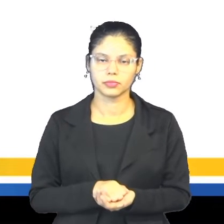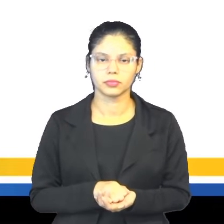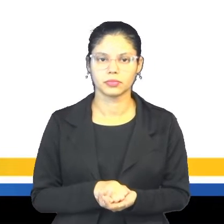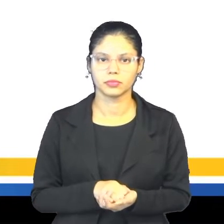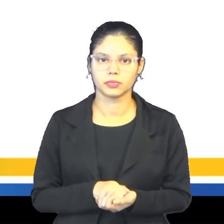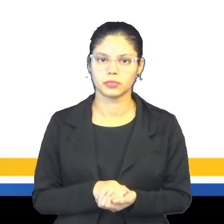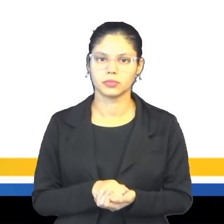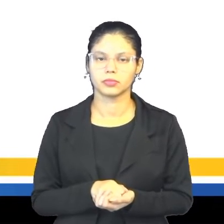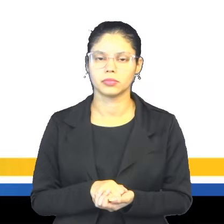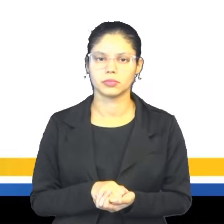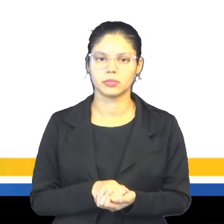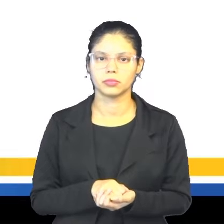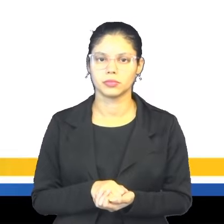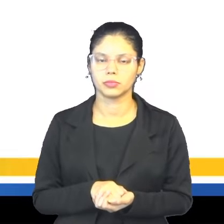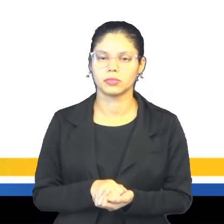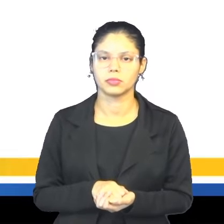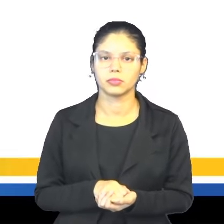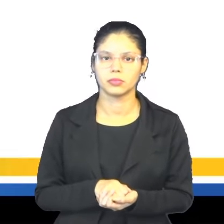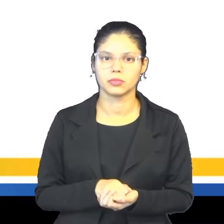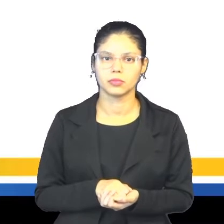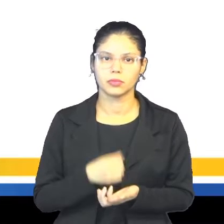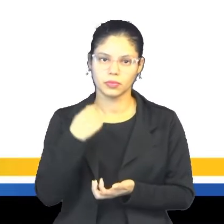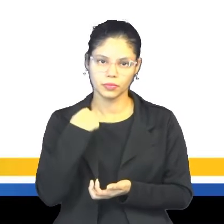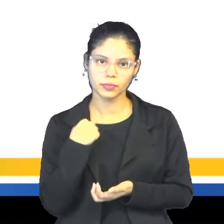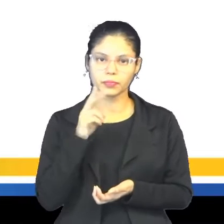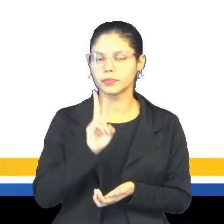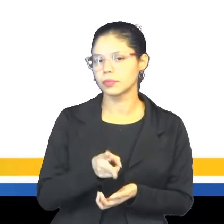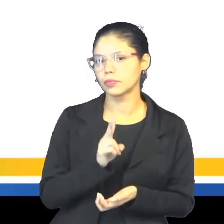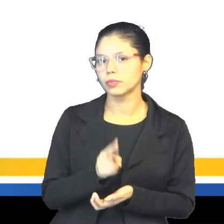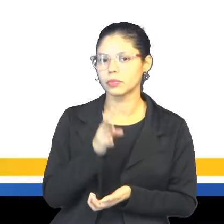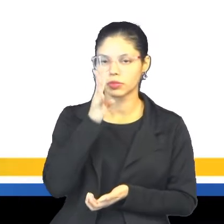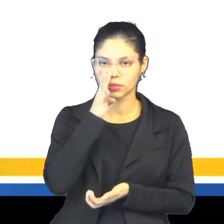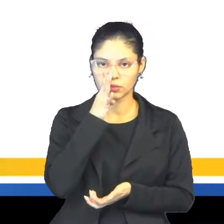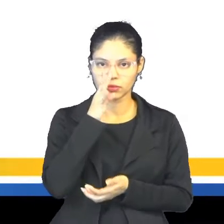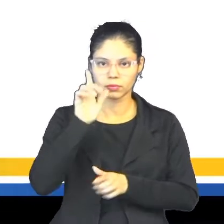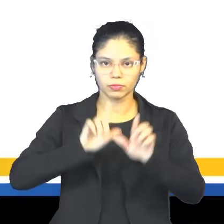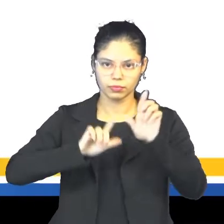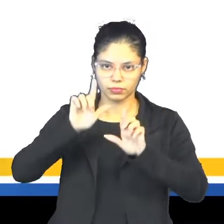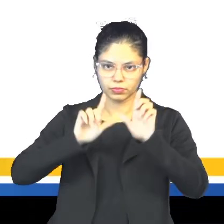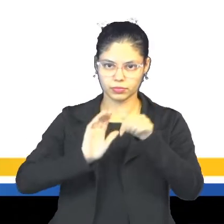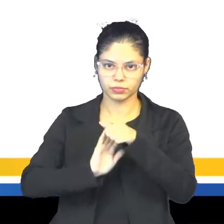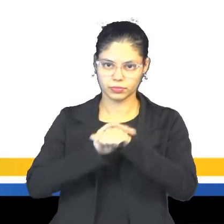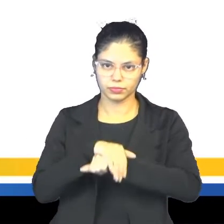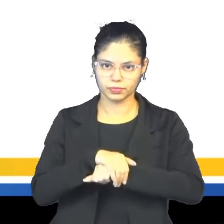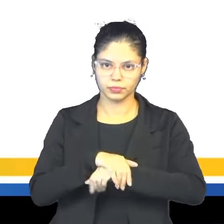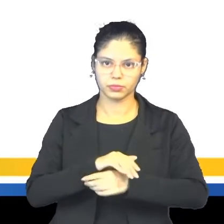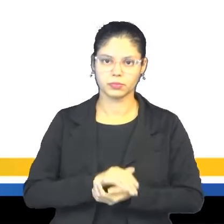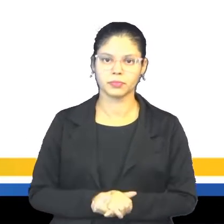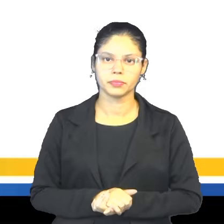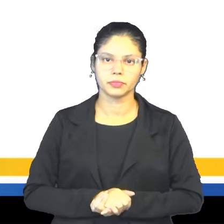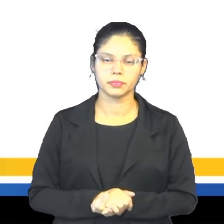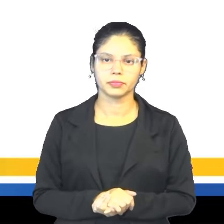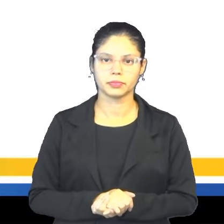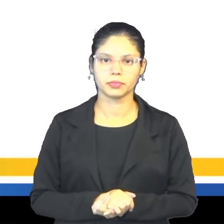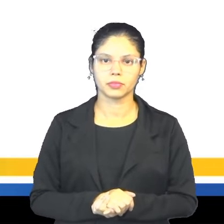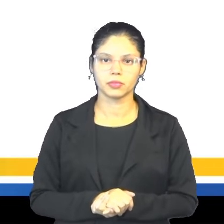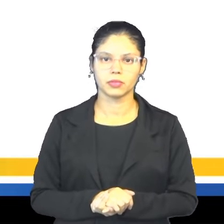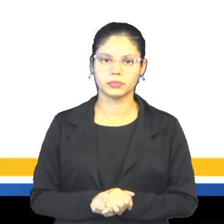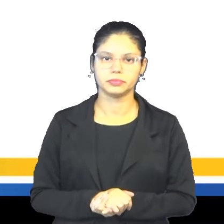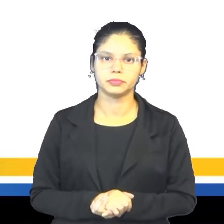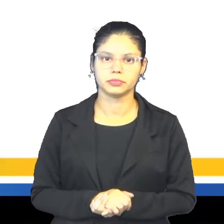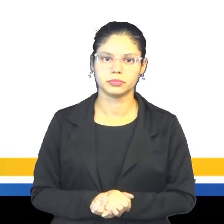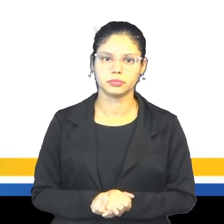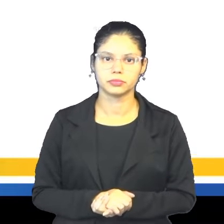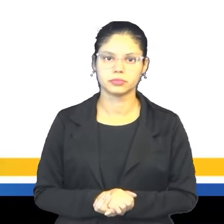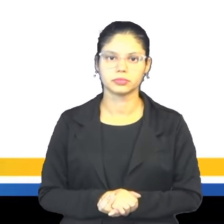always watch TV at night. Eu sempre assisto TV à noite. Você vê ali também, né, TV ou